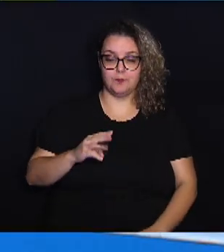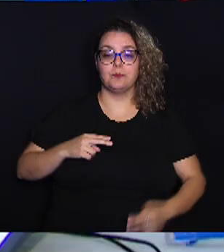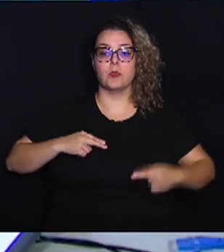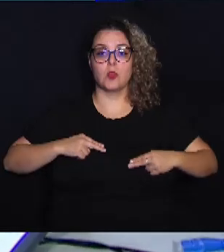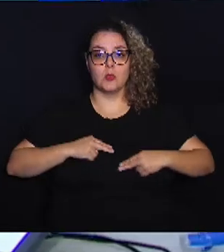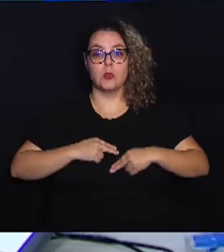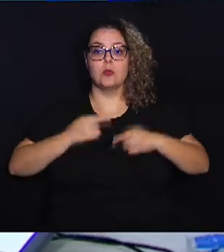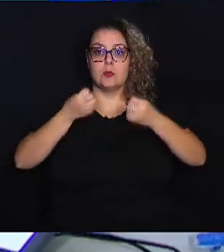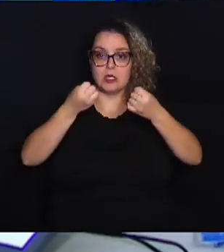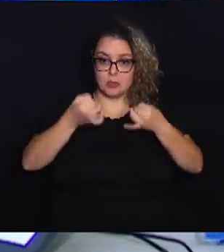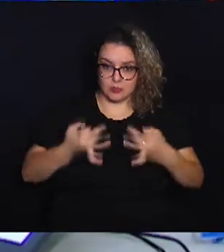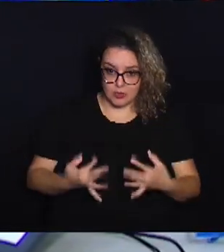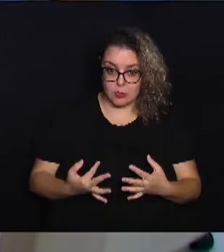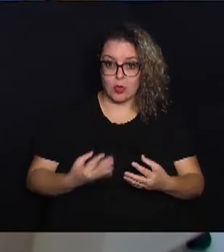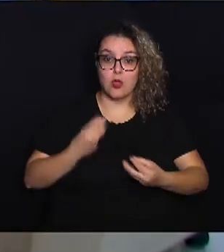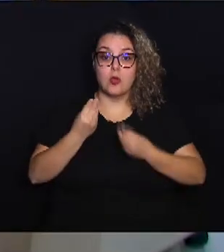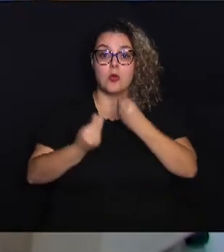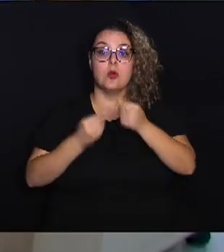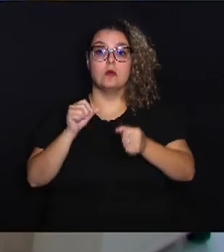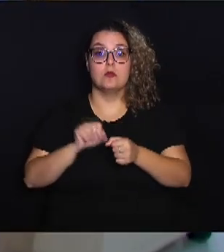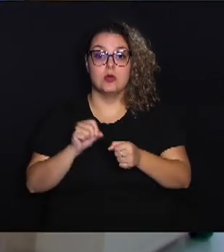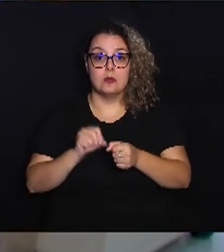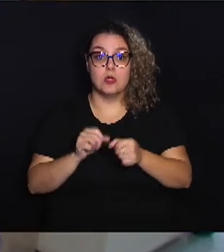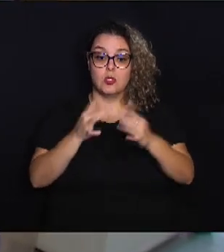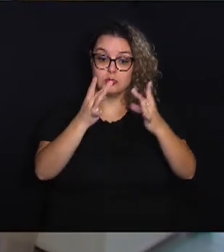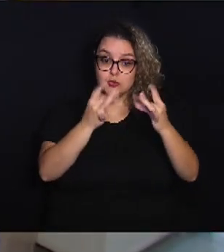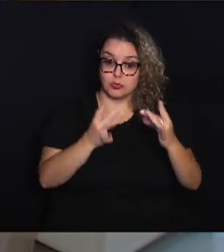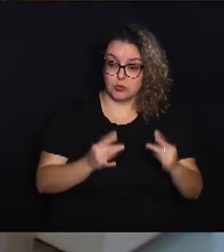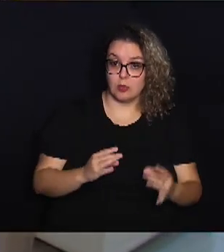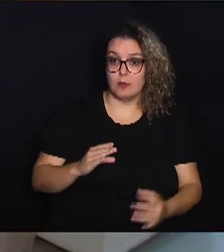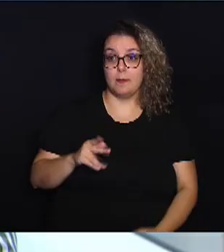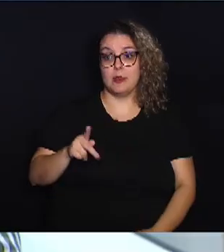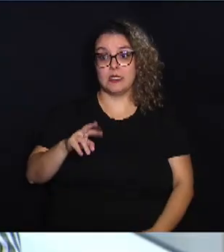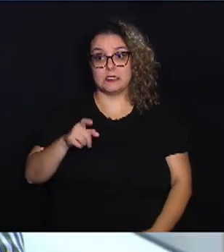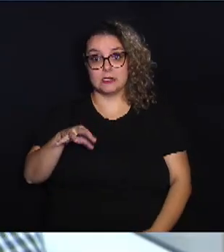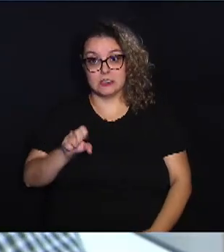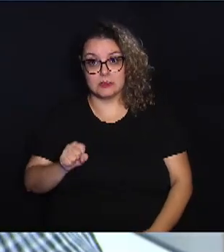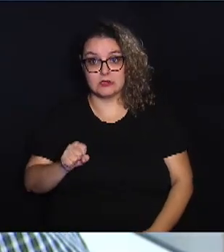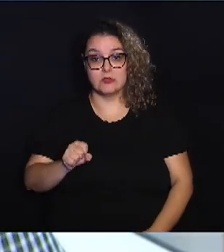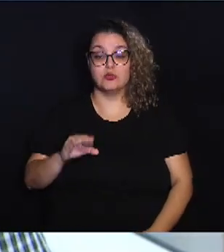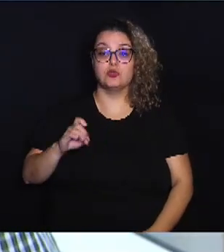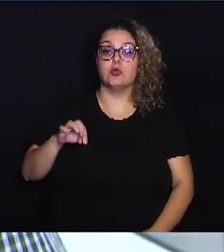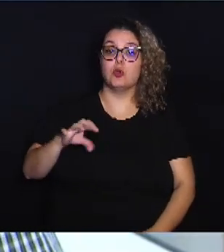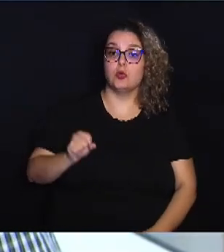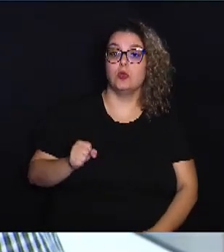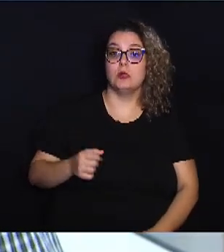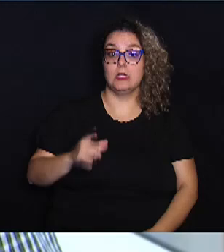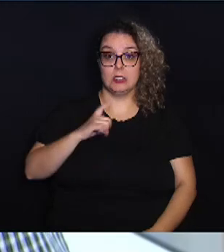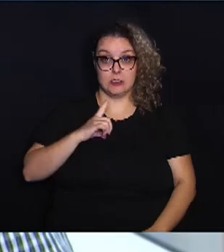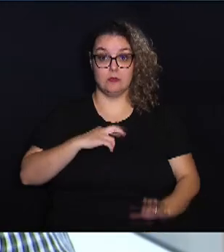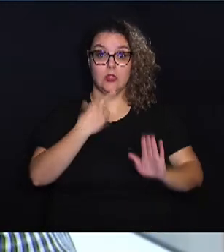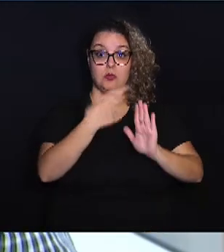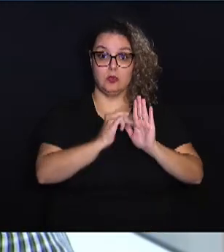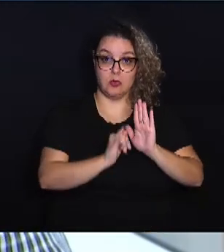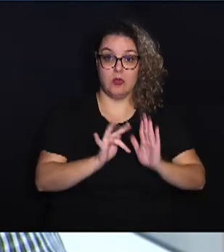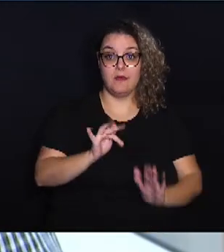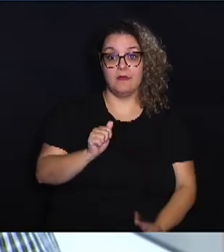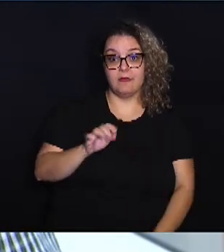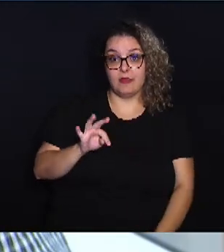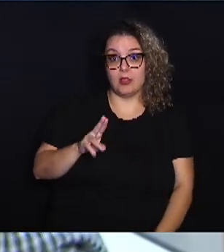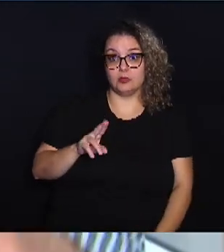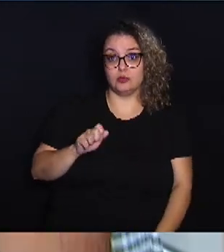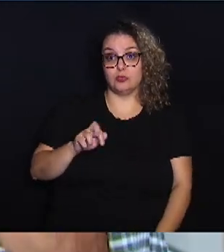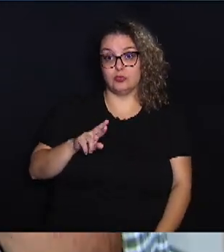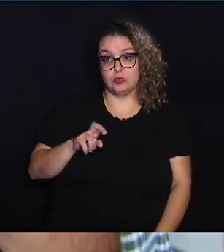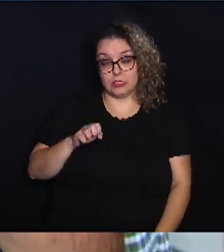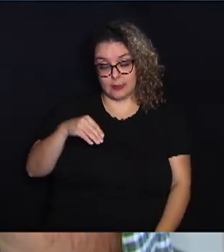orienta até sobre como fazer a prestação de contas do faturamento. Nós temos um relatório de faturamento oficial,